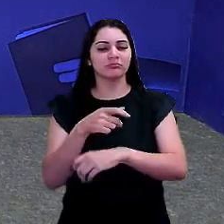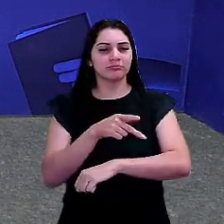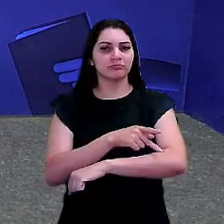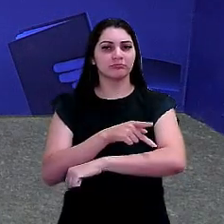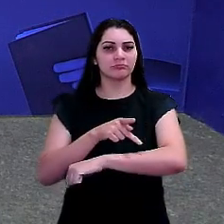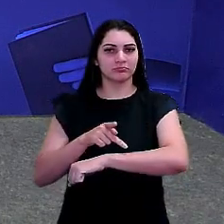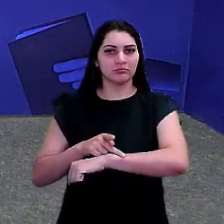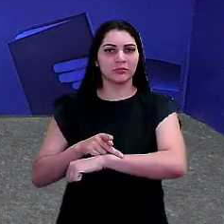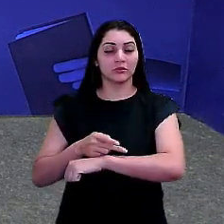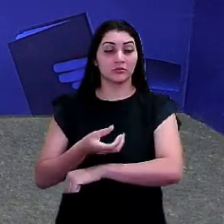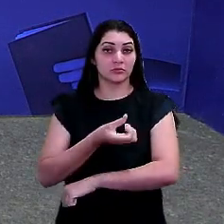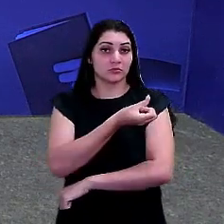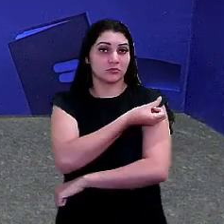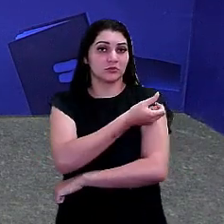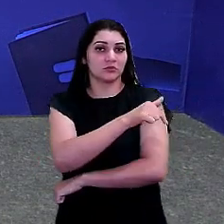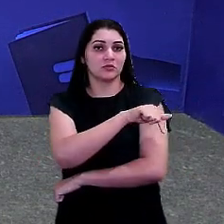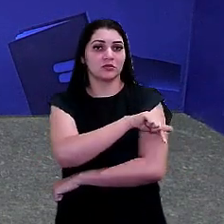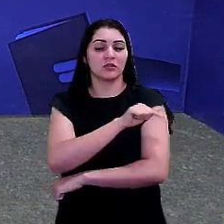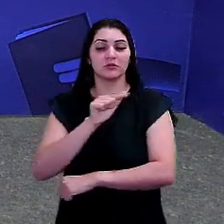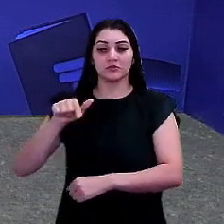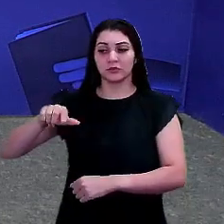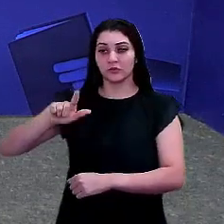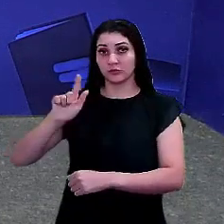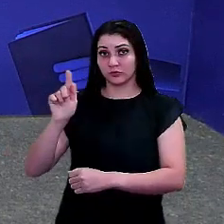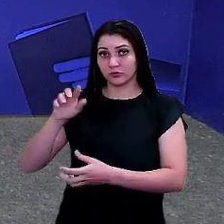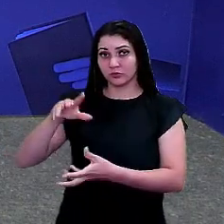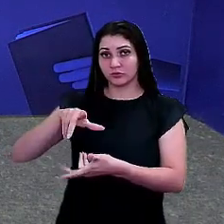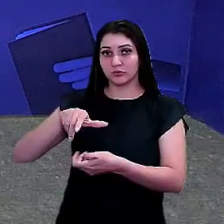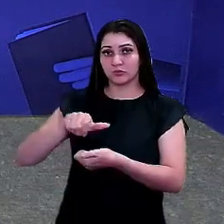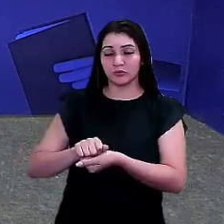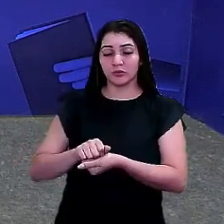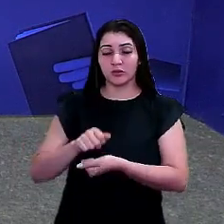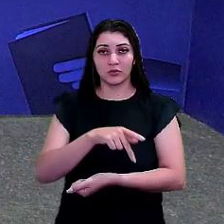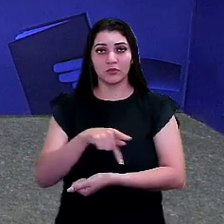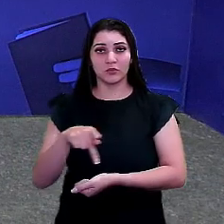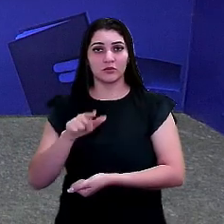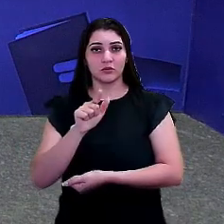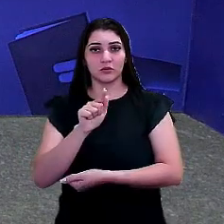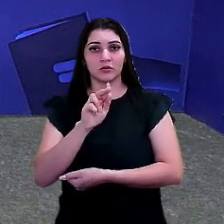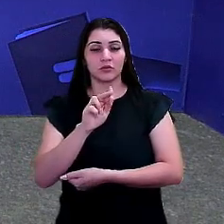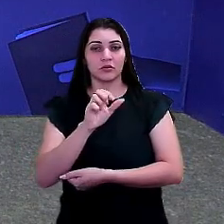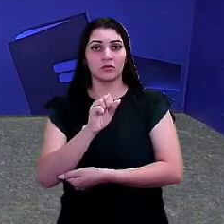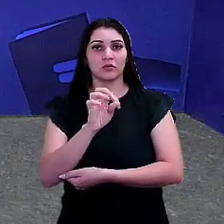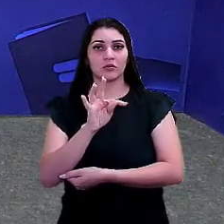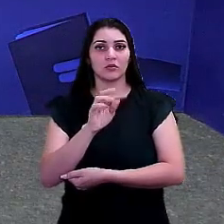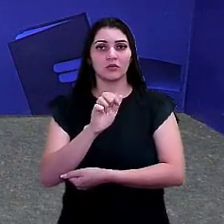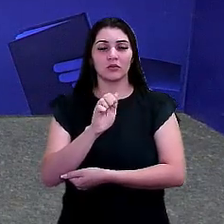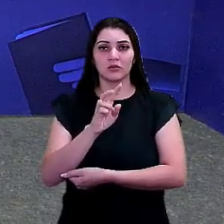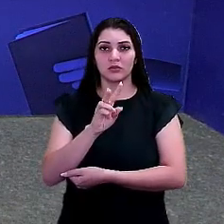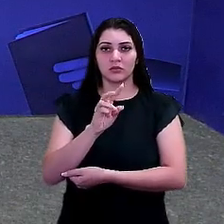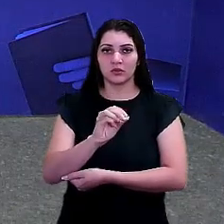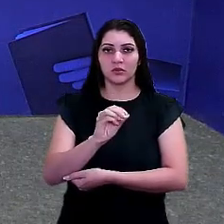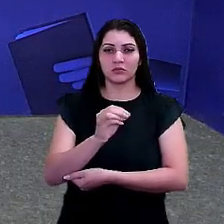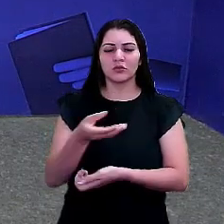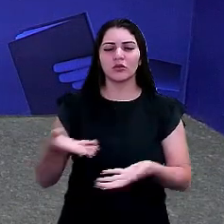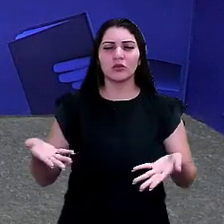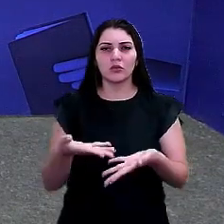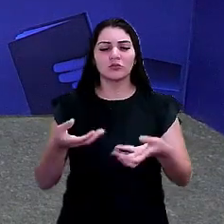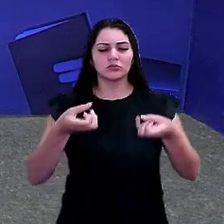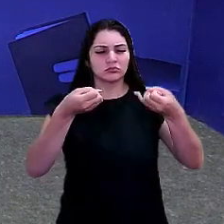para 6 e 7 anos de geografia. Eu sou o professor Gustavo Lima e hoje nós vamos falar sobre a